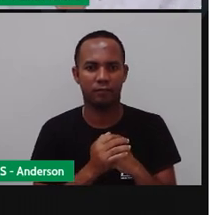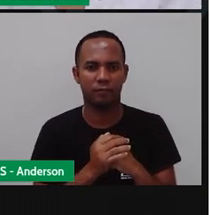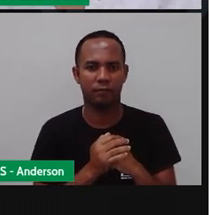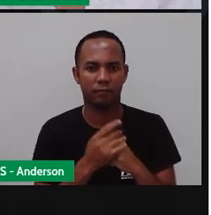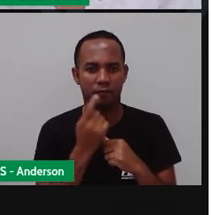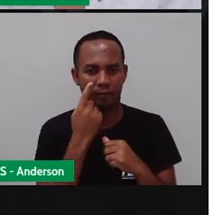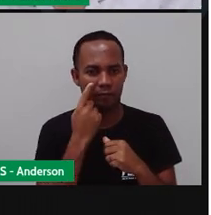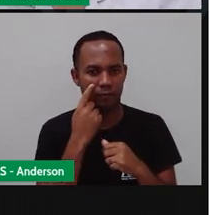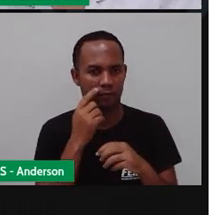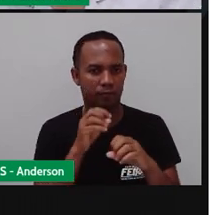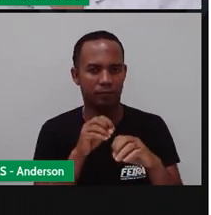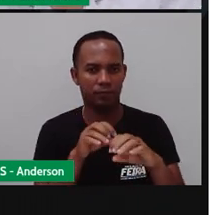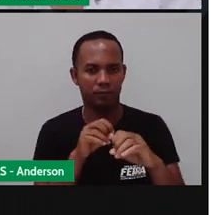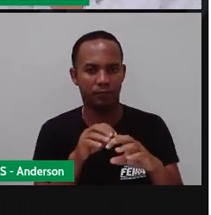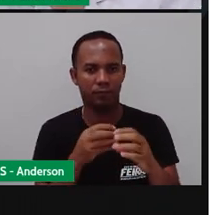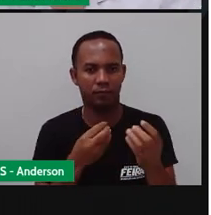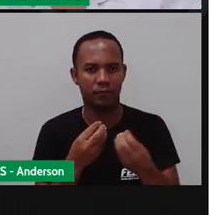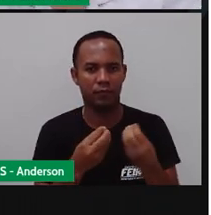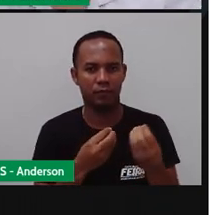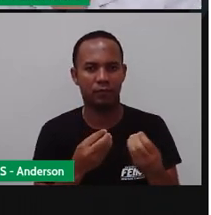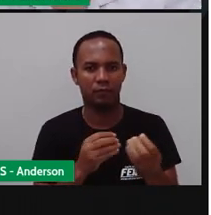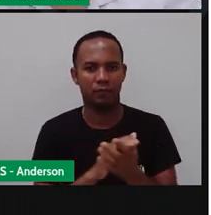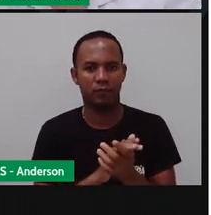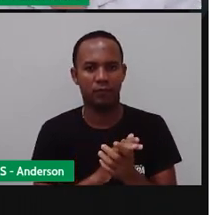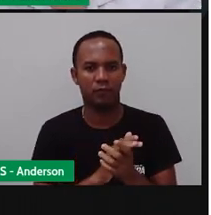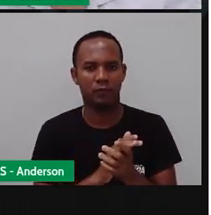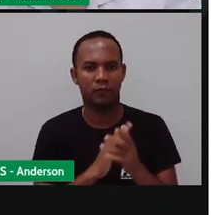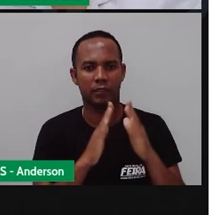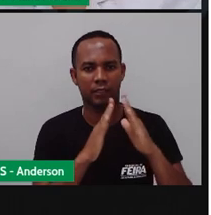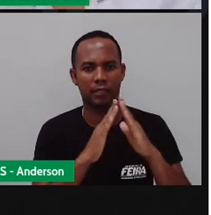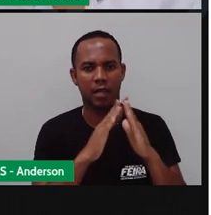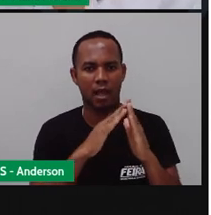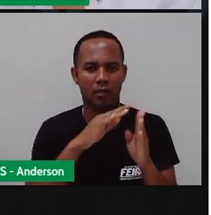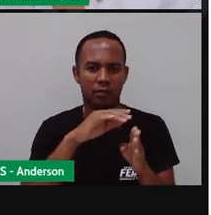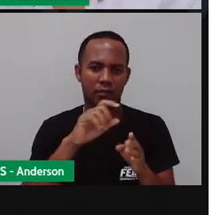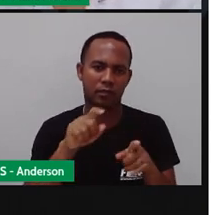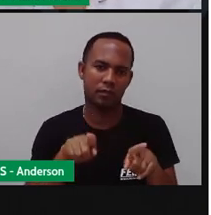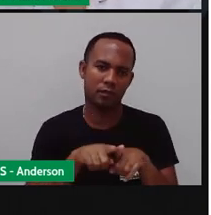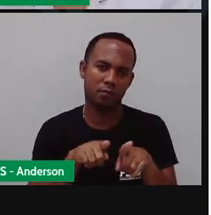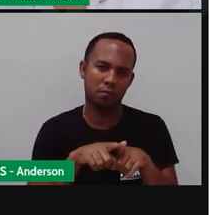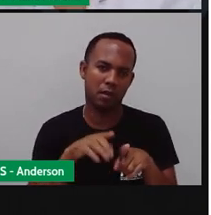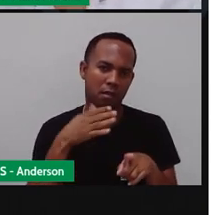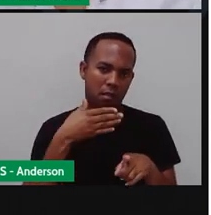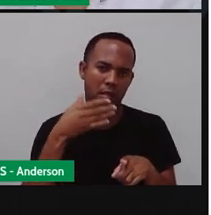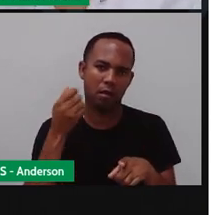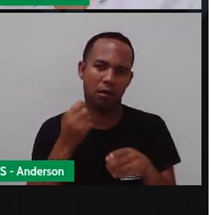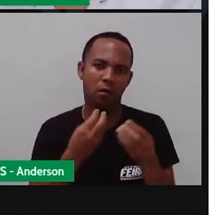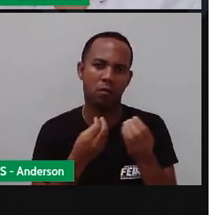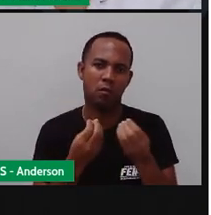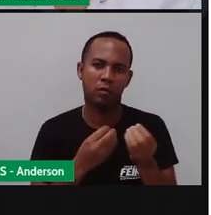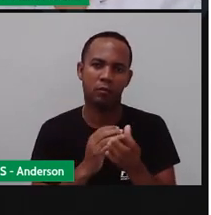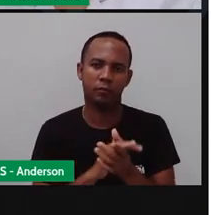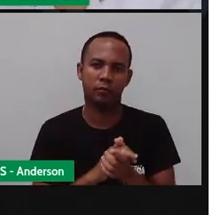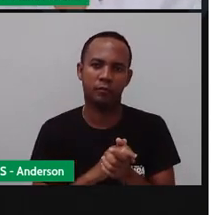ensinar aqui um macete Para essas as casas de papelão Ficarem o que? Bem presas, tá?